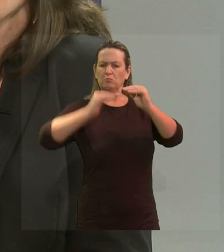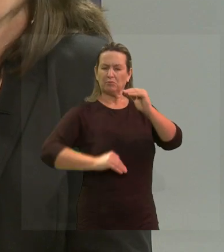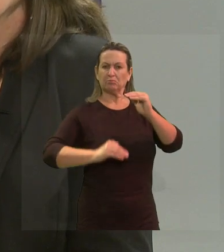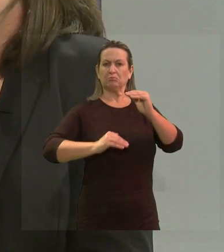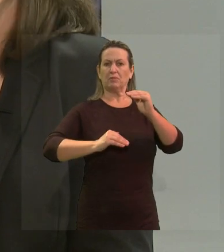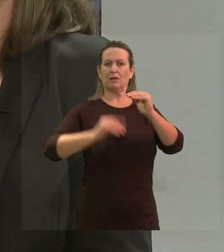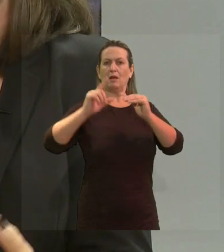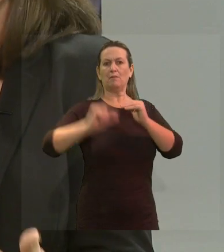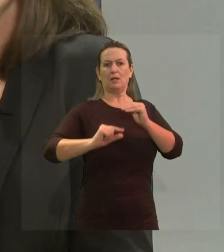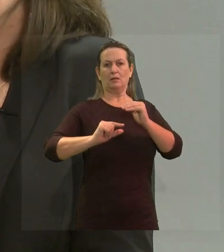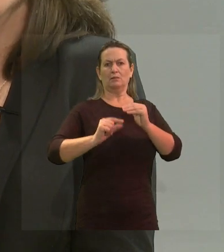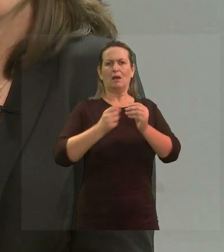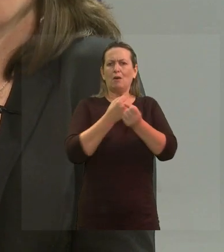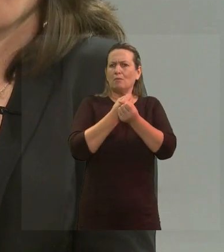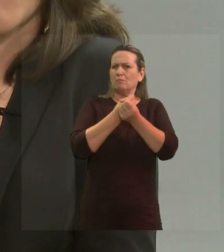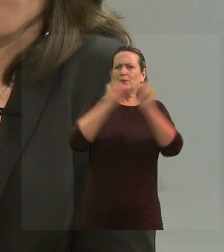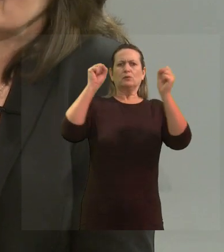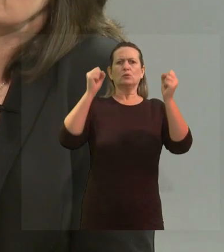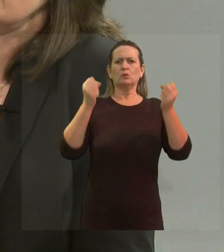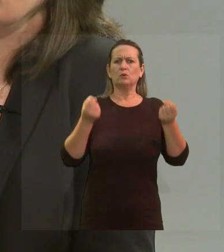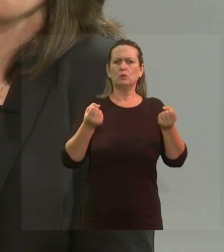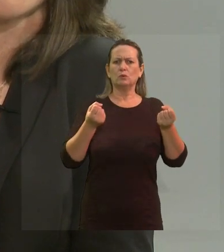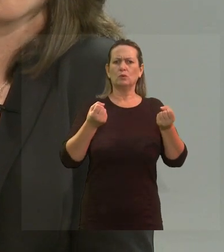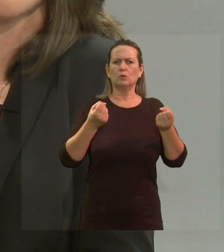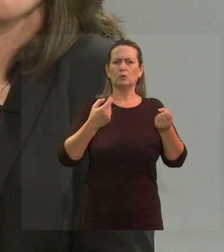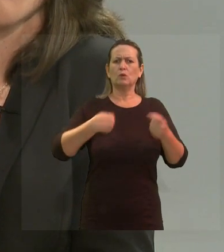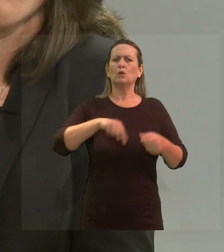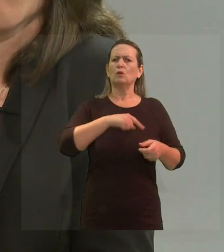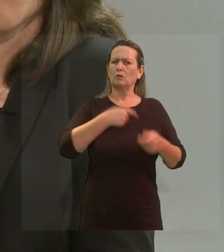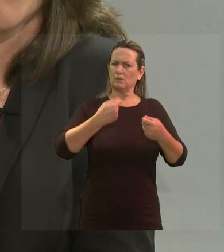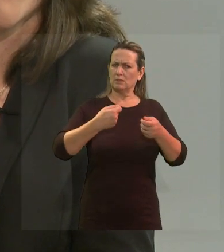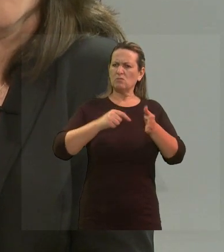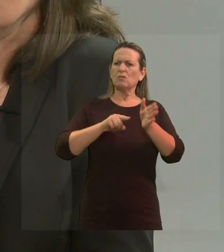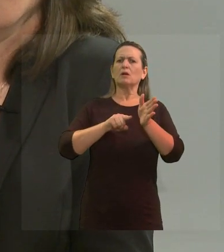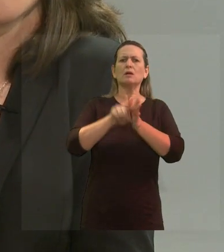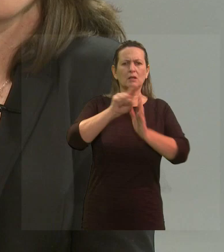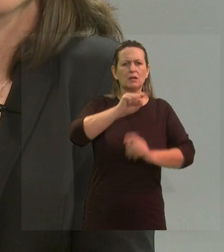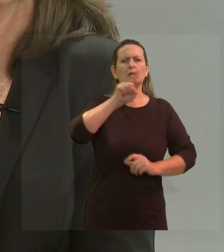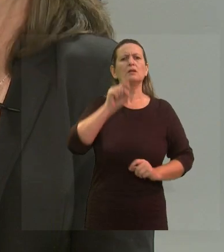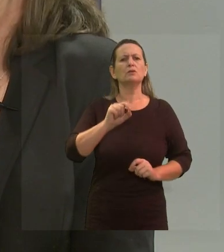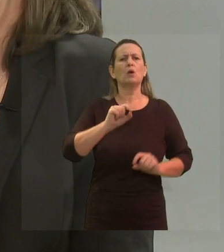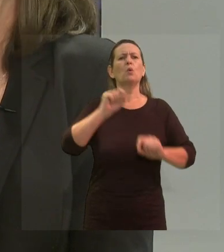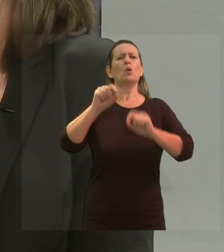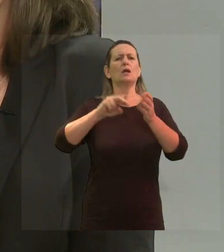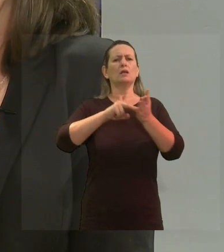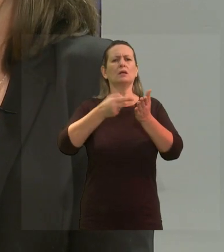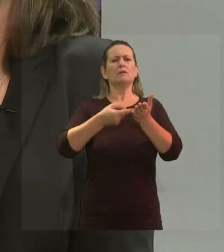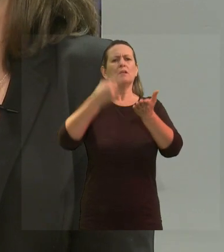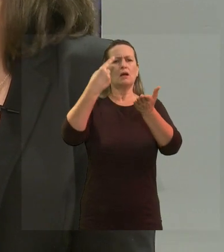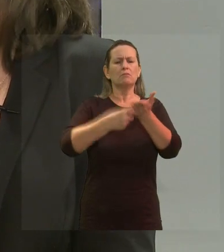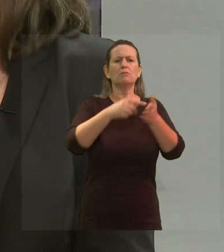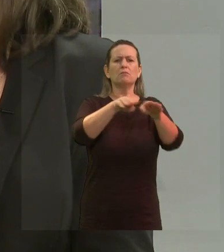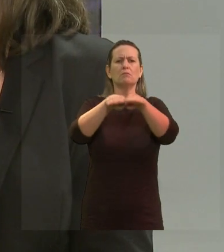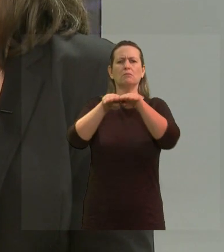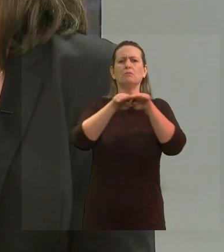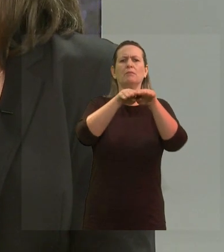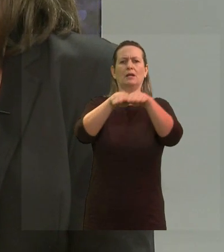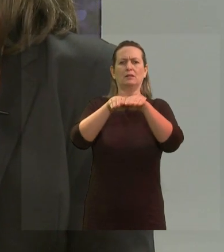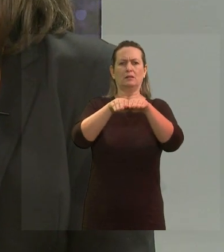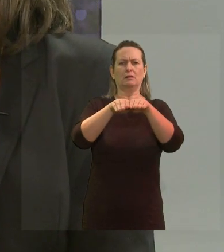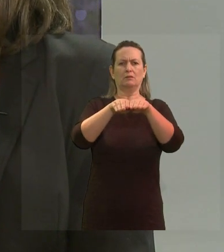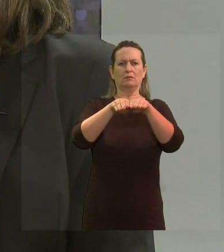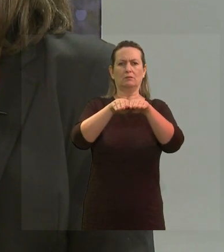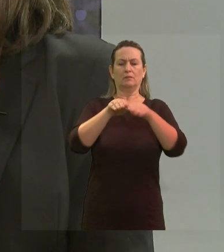característica. Então, isso é absurdo. É necessário, gente está questionando essa questão desse padrão, porque isso é uma construção